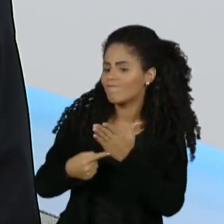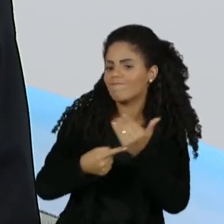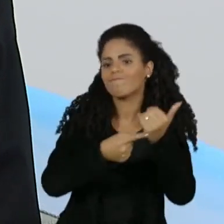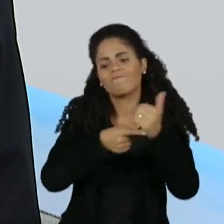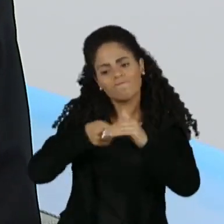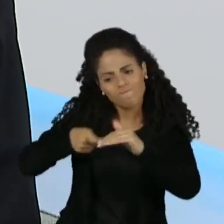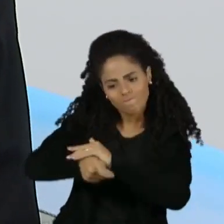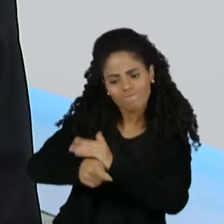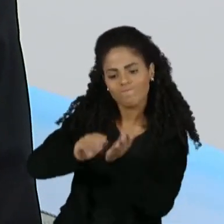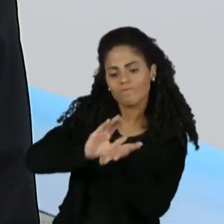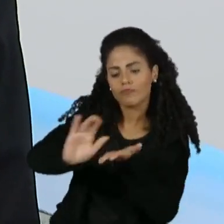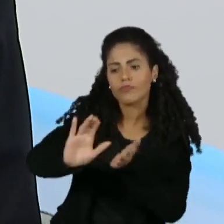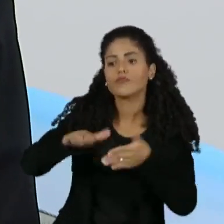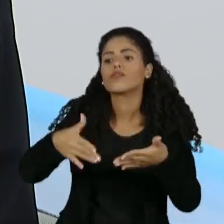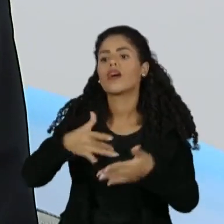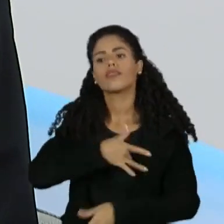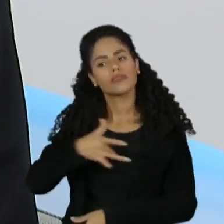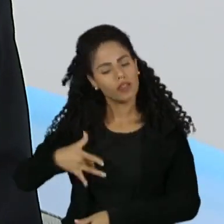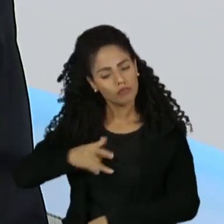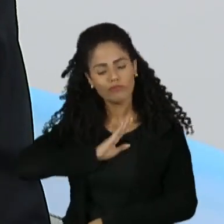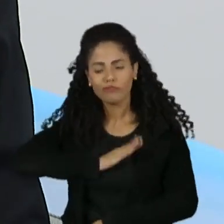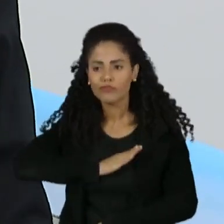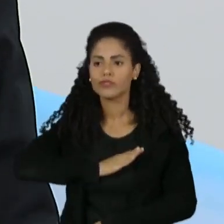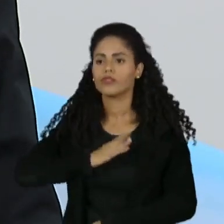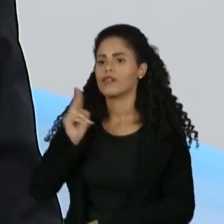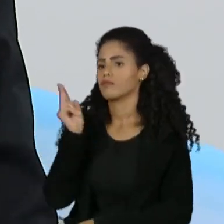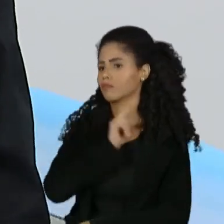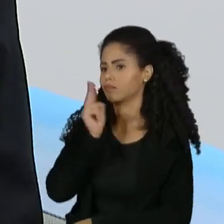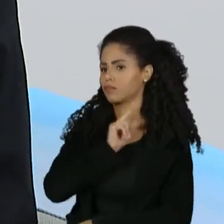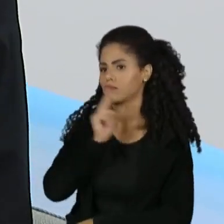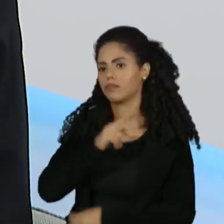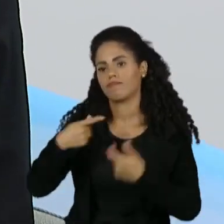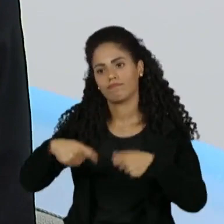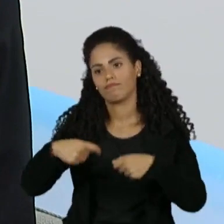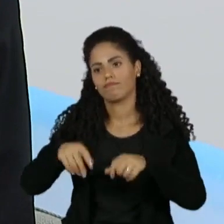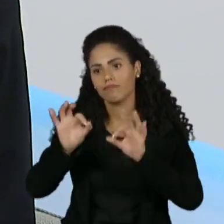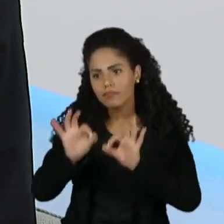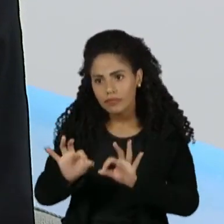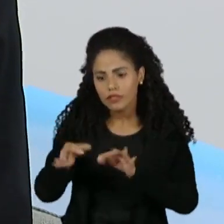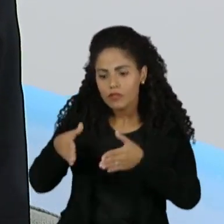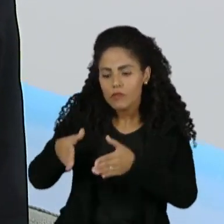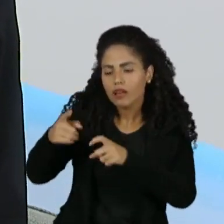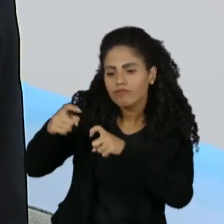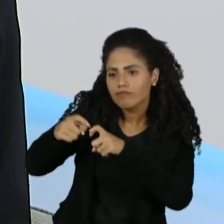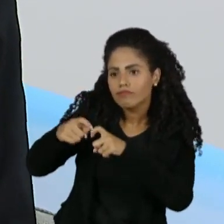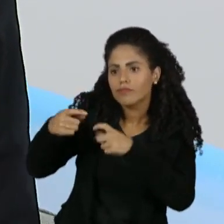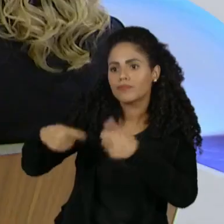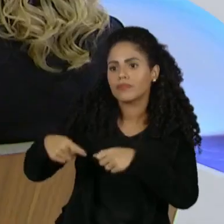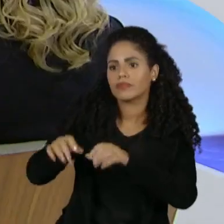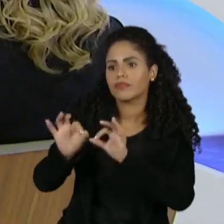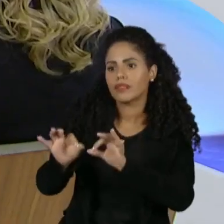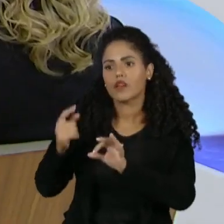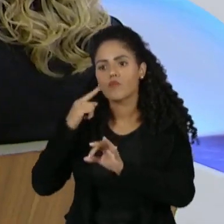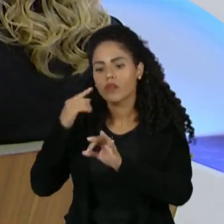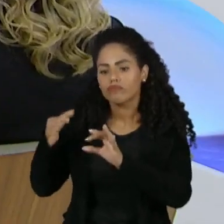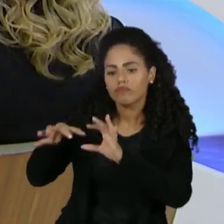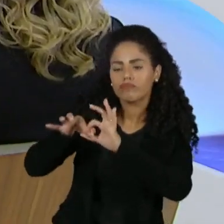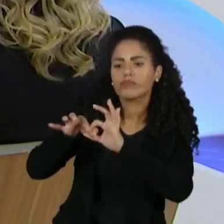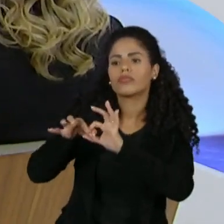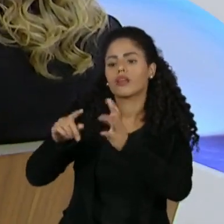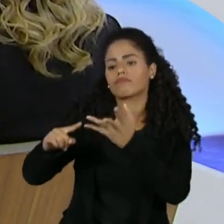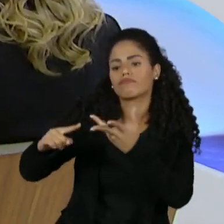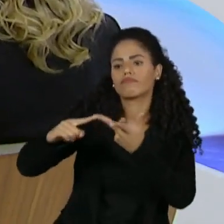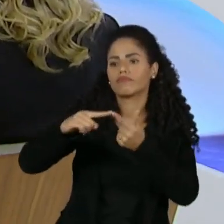investimento e emergência. É toda a parte da medicina que se refere a um conjunto de